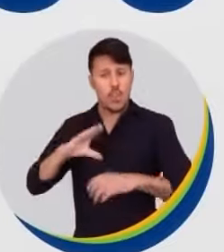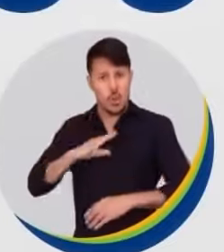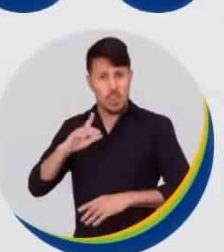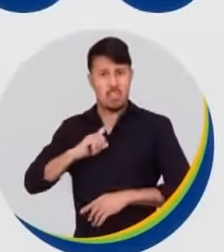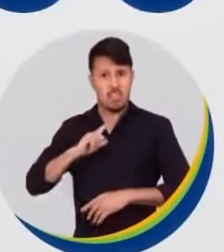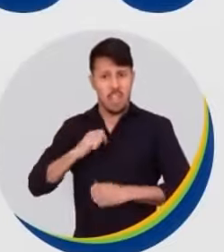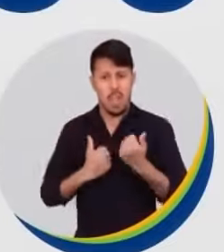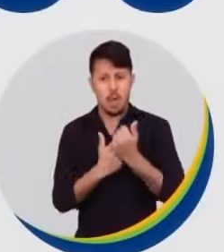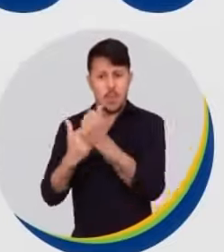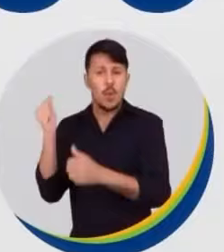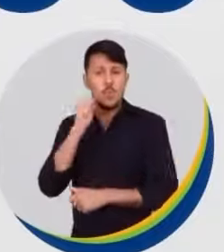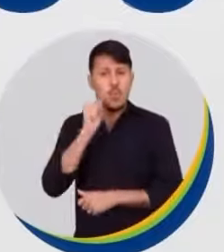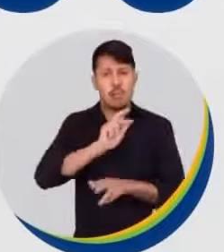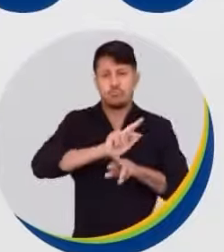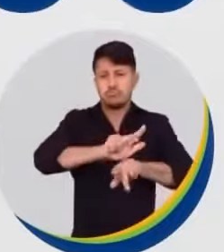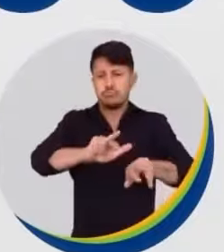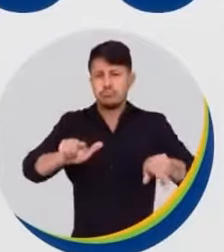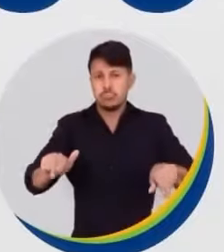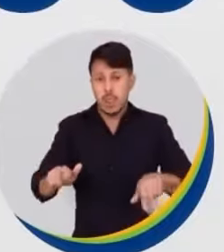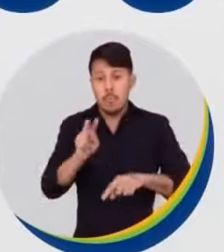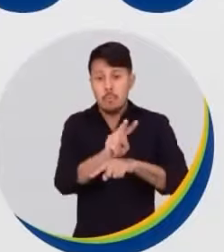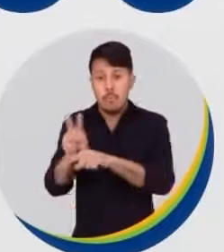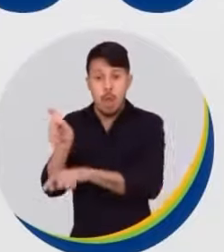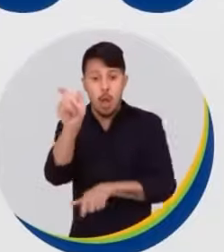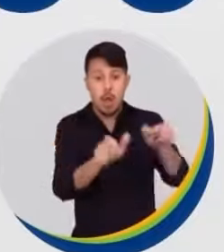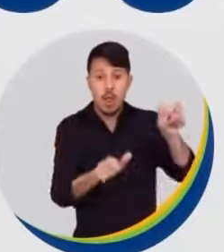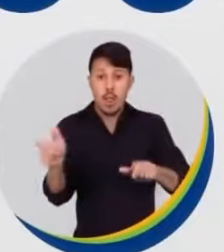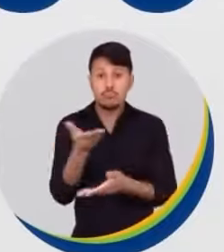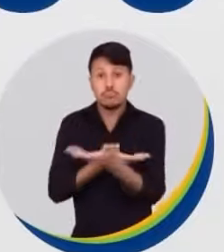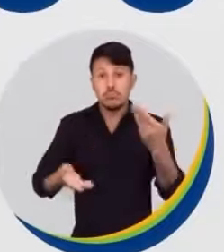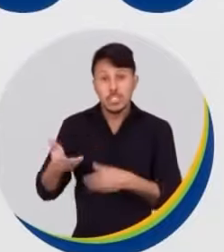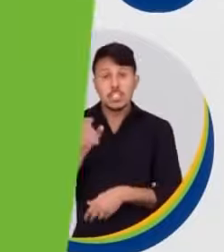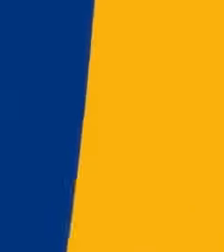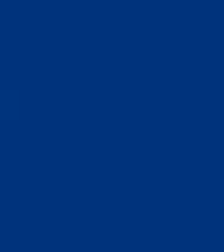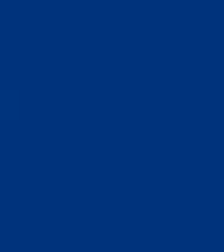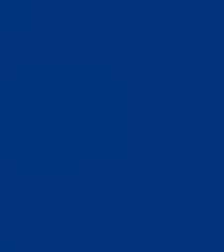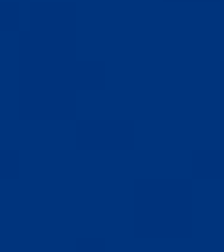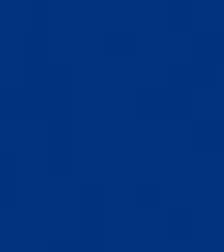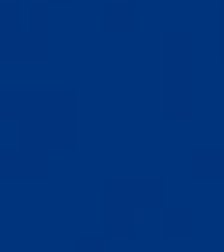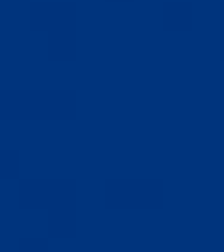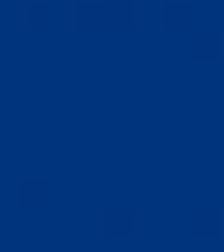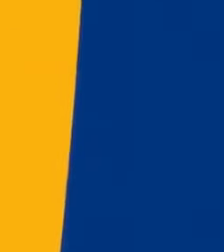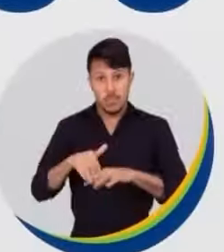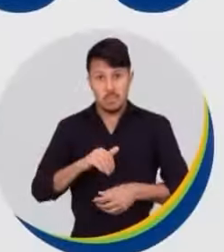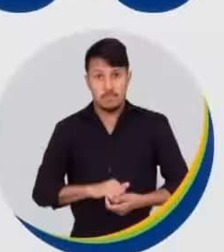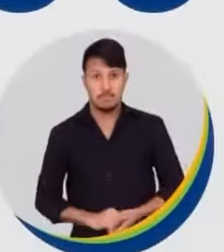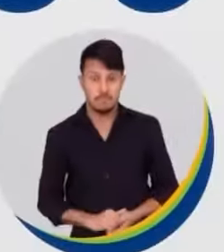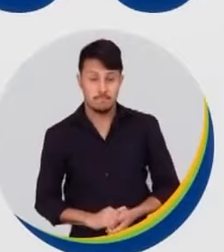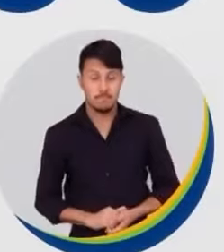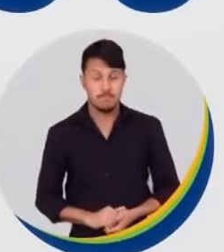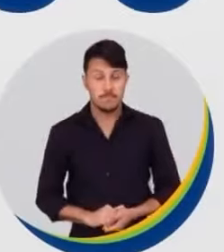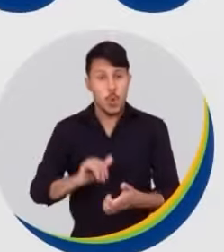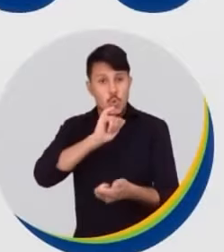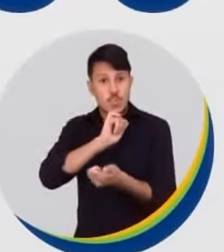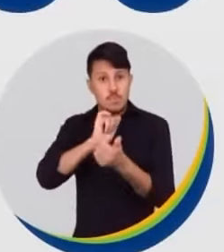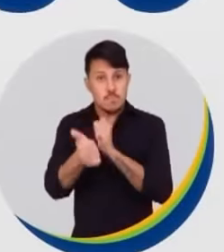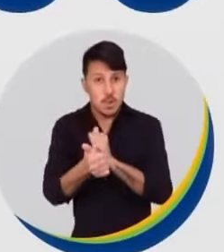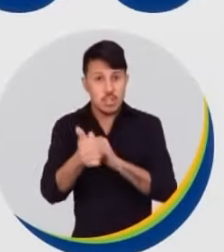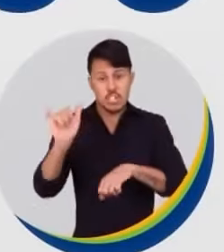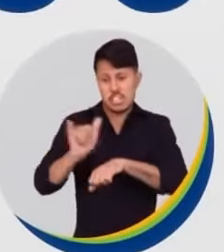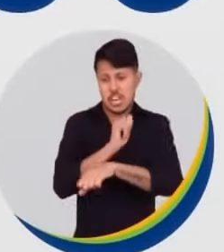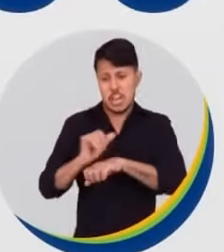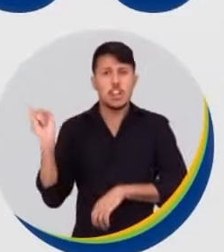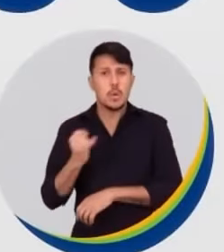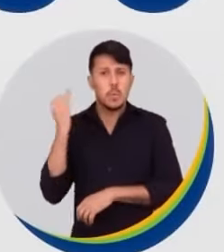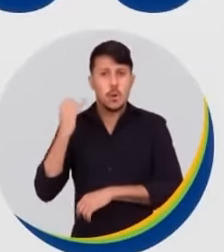dele, defendendo muitas mulheres. Gente que cuida de gente faz 5-5-0-0-0. PSD 55. Como relator das leis do plano de diretor